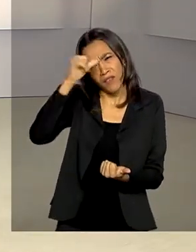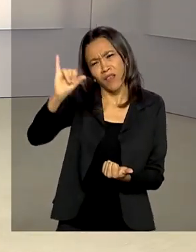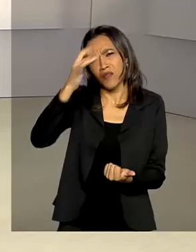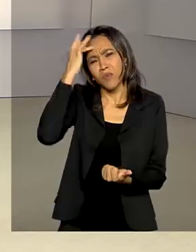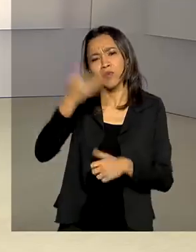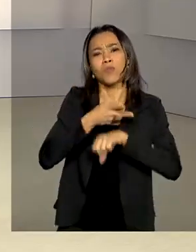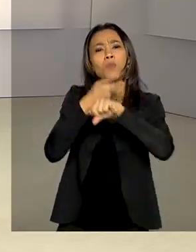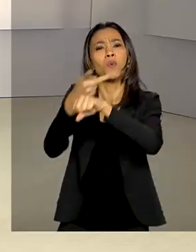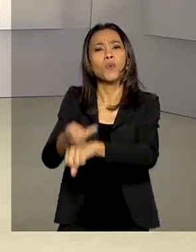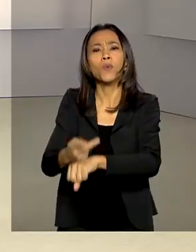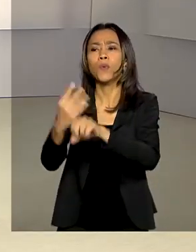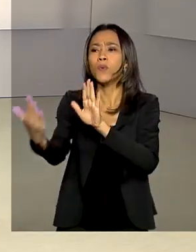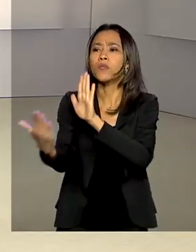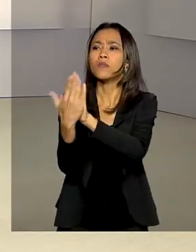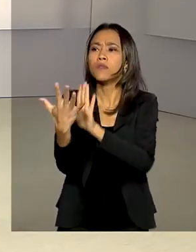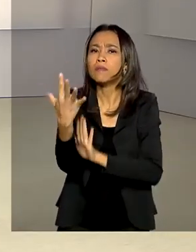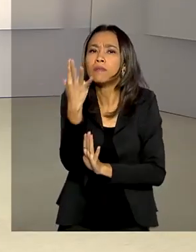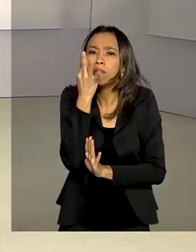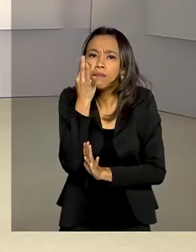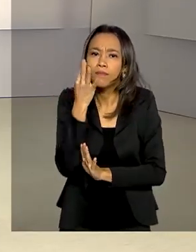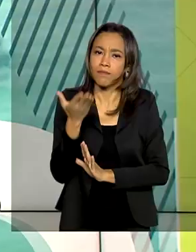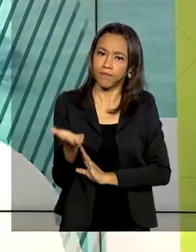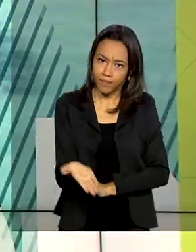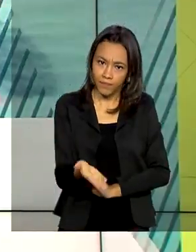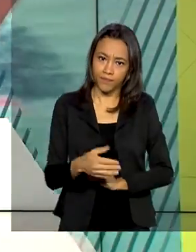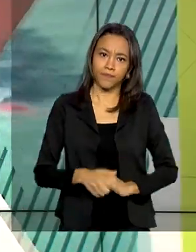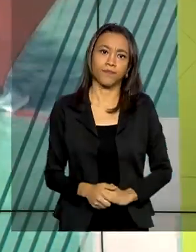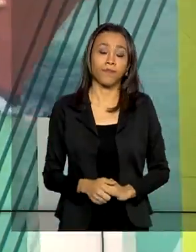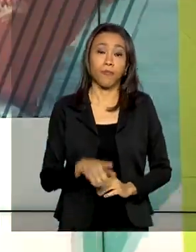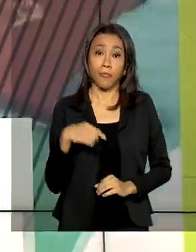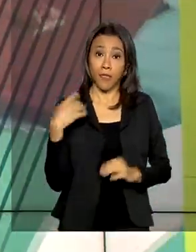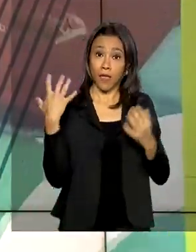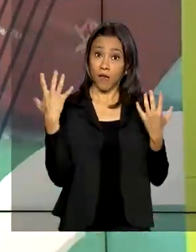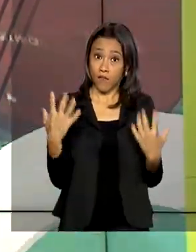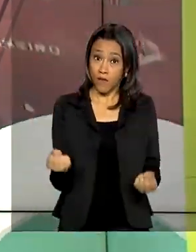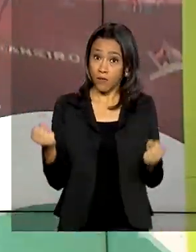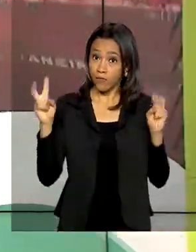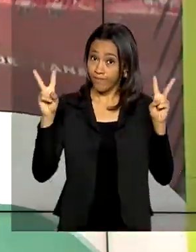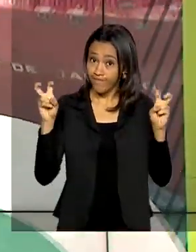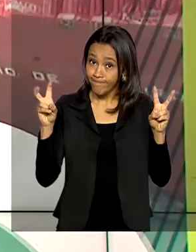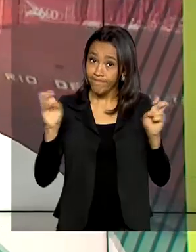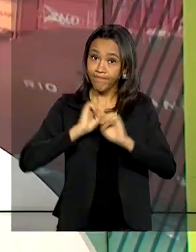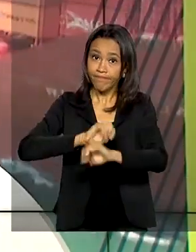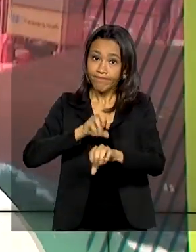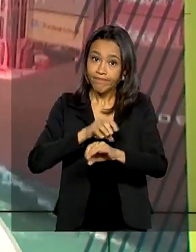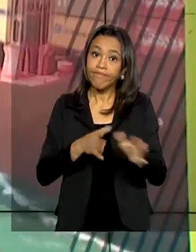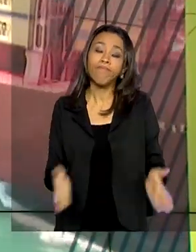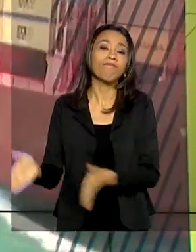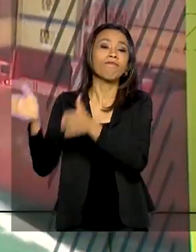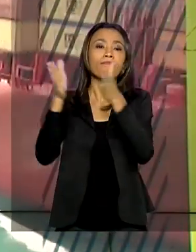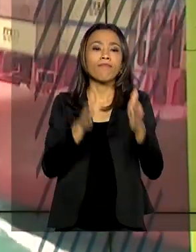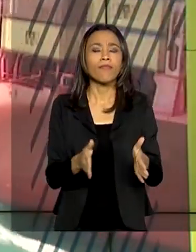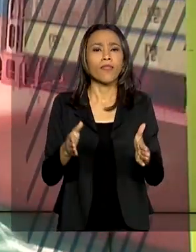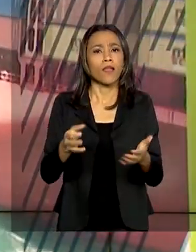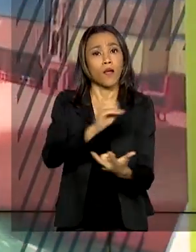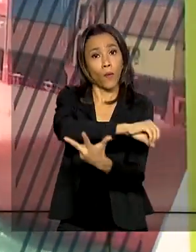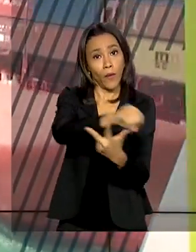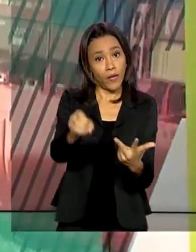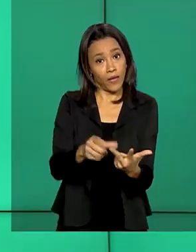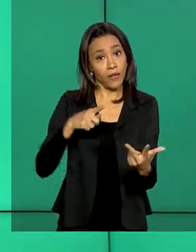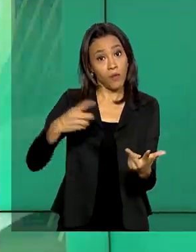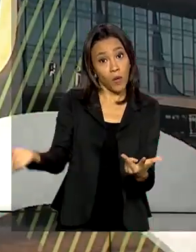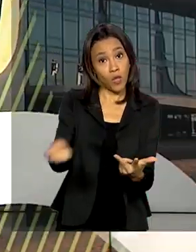pessoas procurem atendimentos presenciais. Vamos falar agora de educação. O Enem Digital tem nova data.